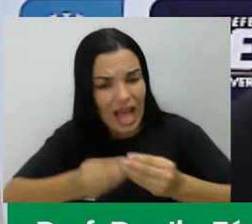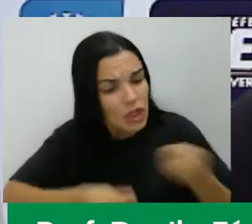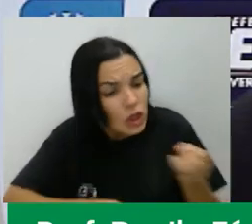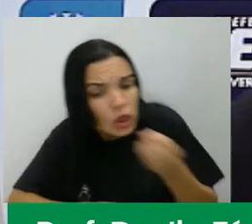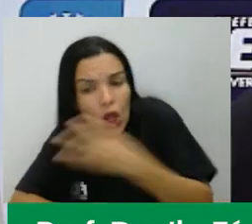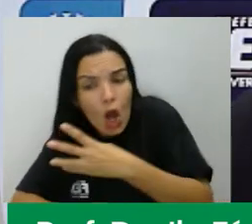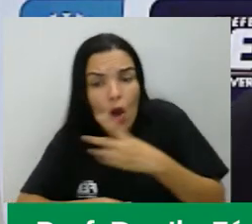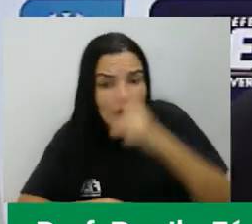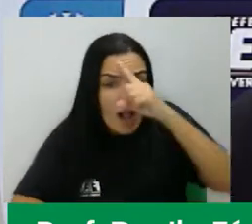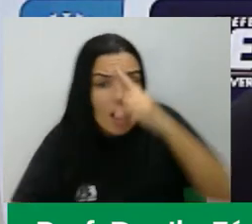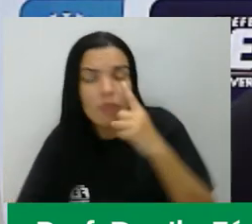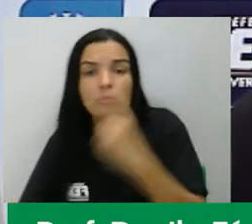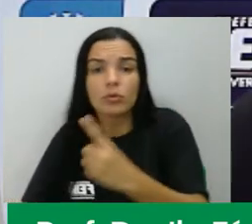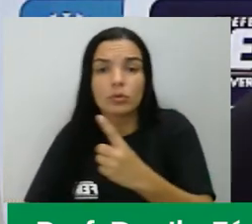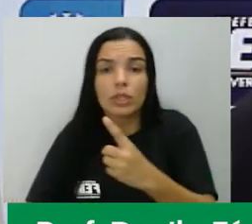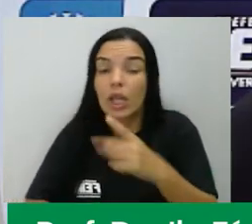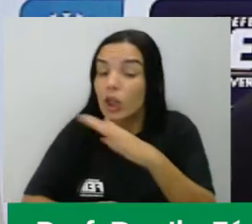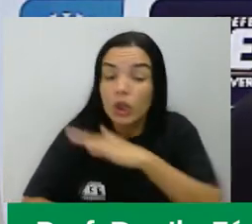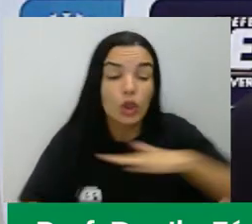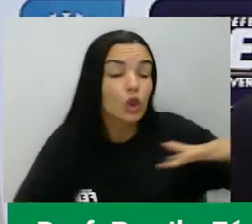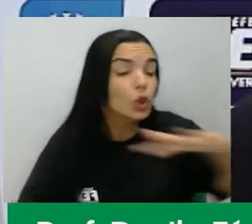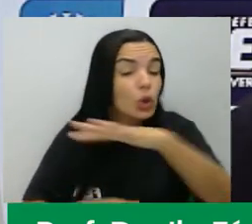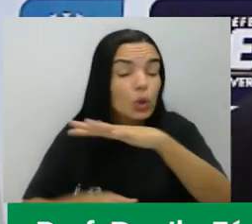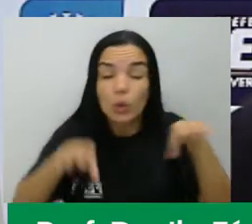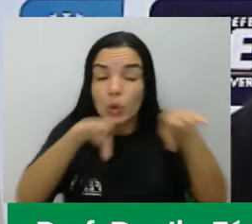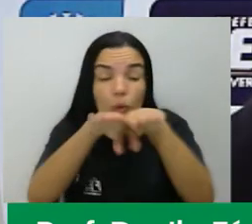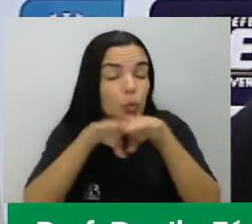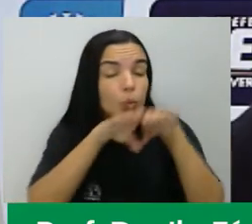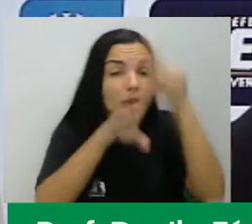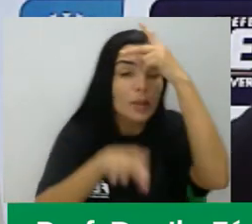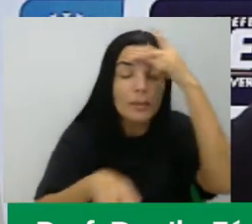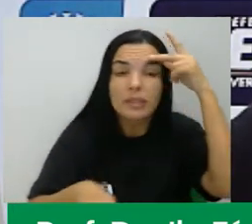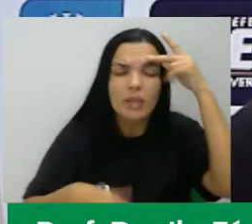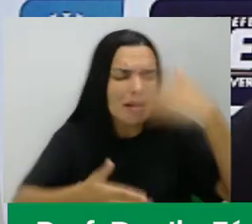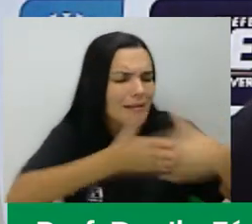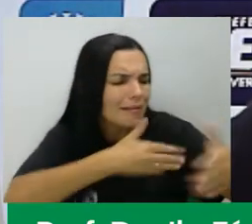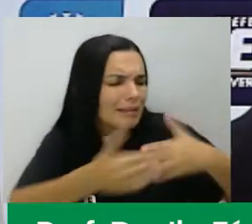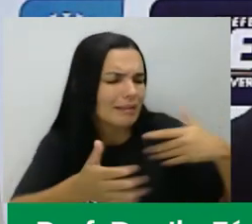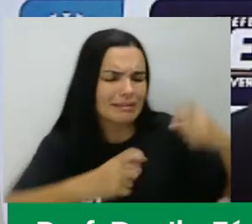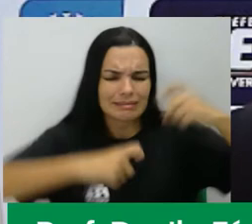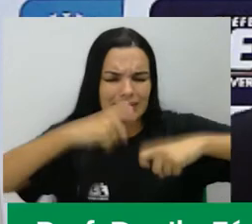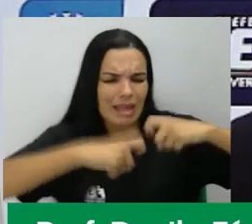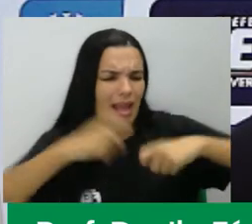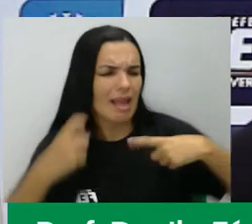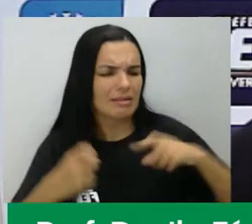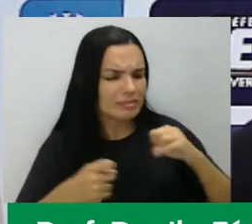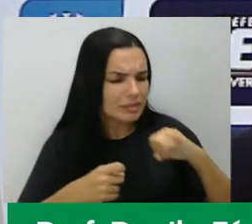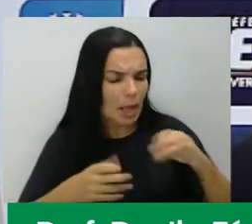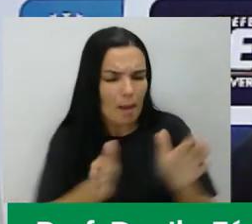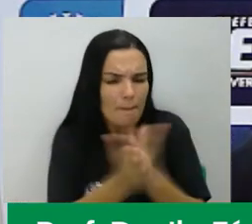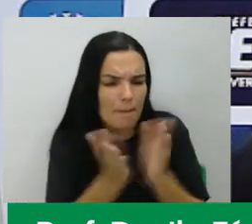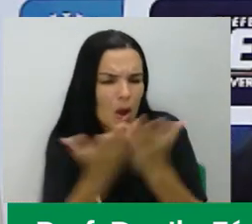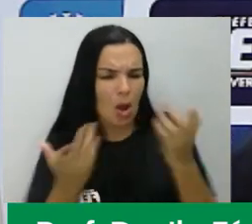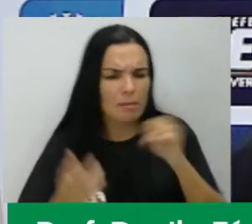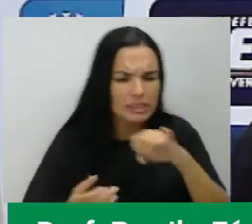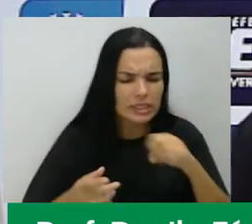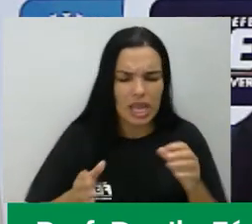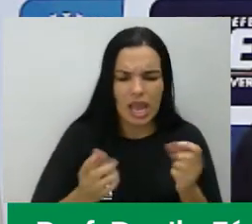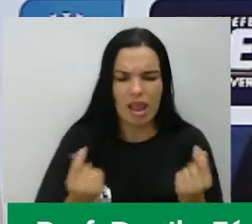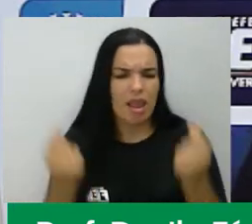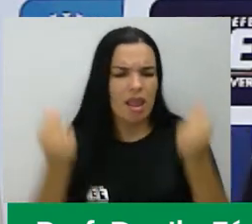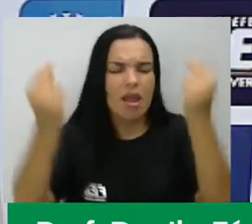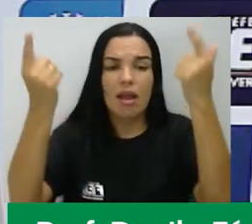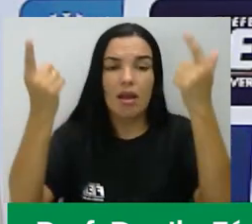indivíduo, de qualquer sexo, condição social, tivesse acesso aos direitos naturais.